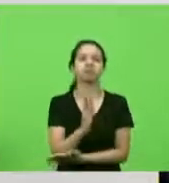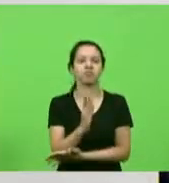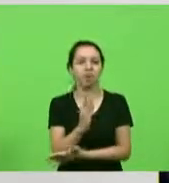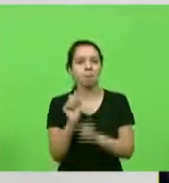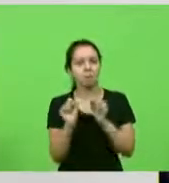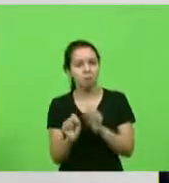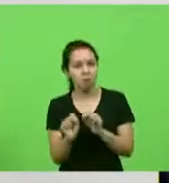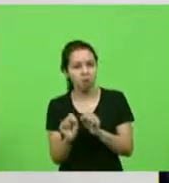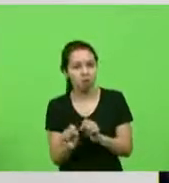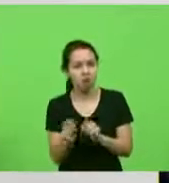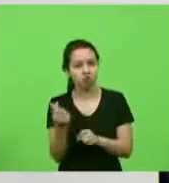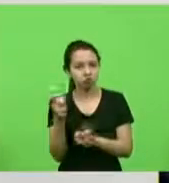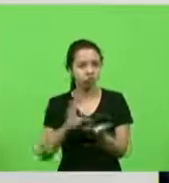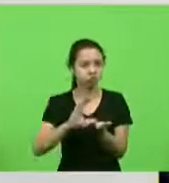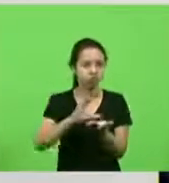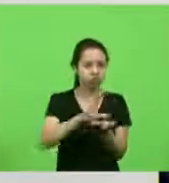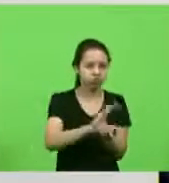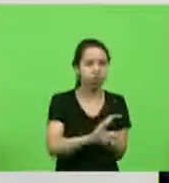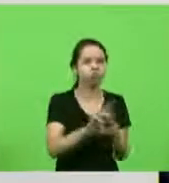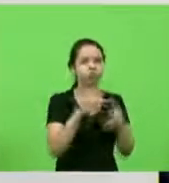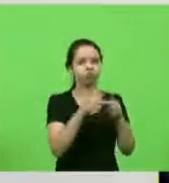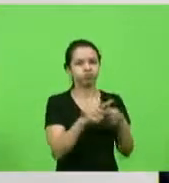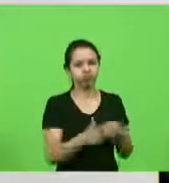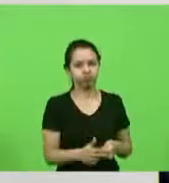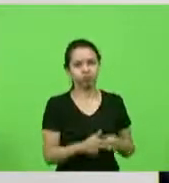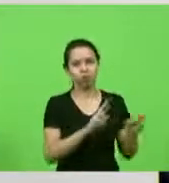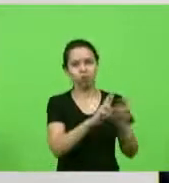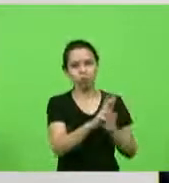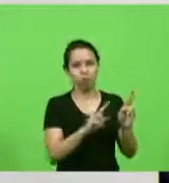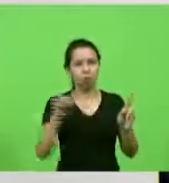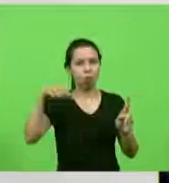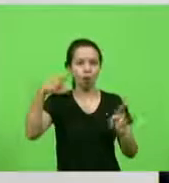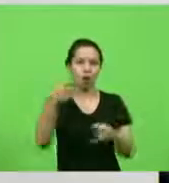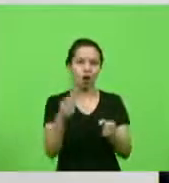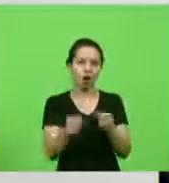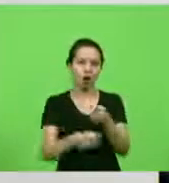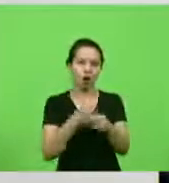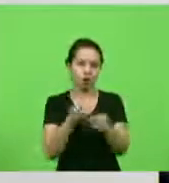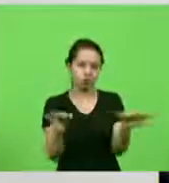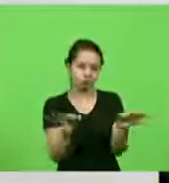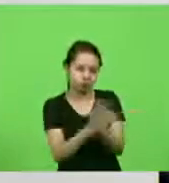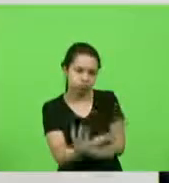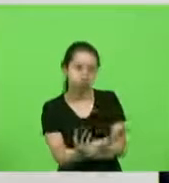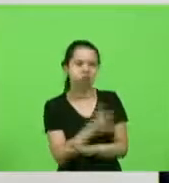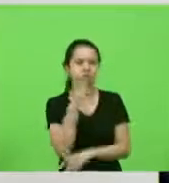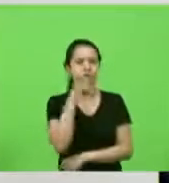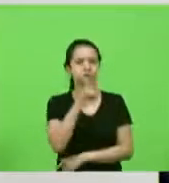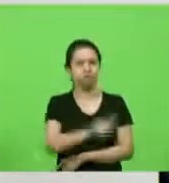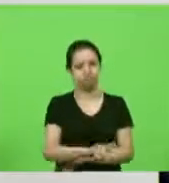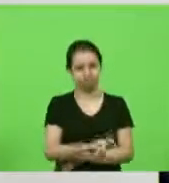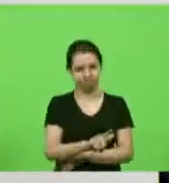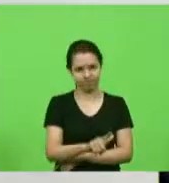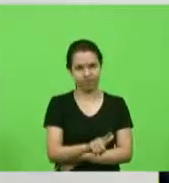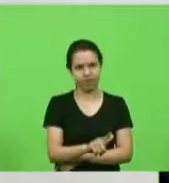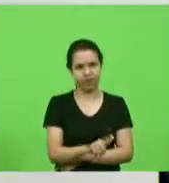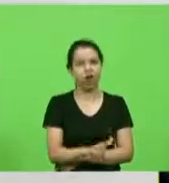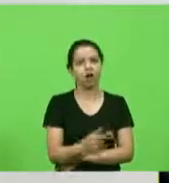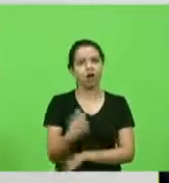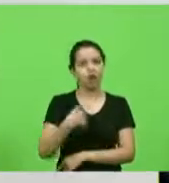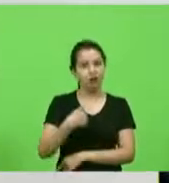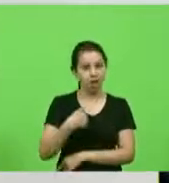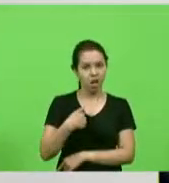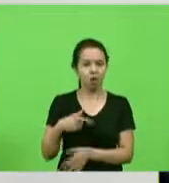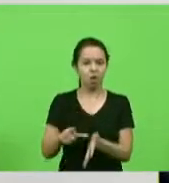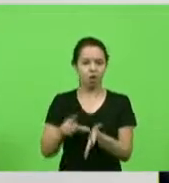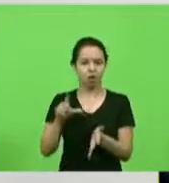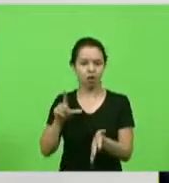e quem sabe, presidente Mauro, até o ano que vem buscar a finalização dela. Tive a oportunidade, inclusive, antes de vir a esta tribuna